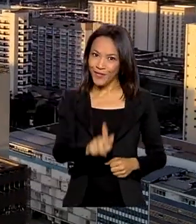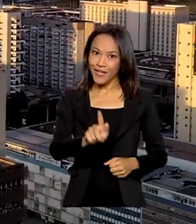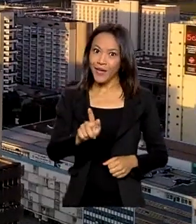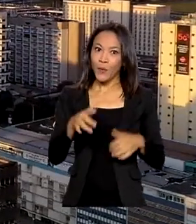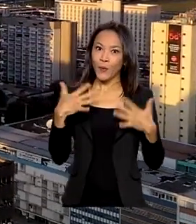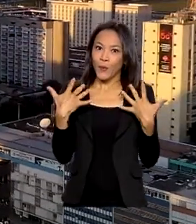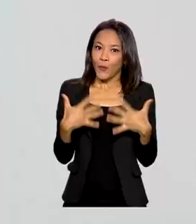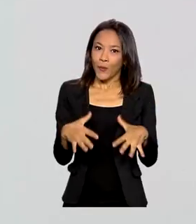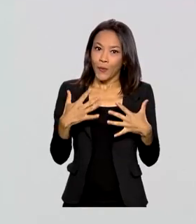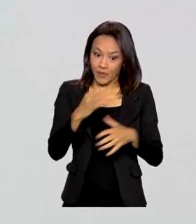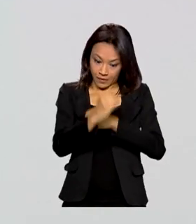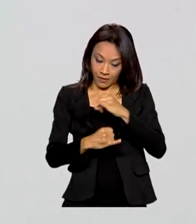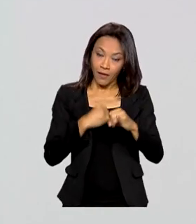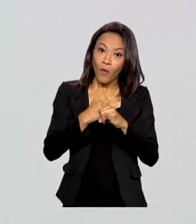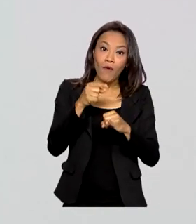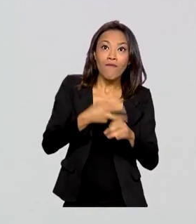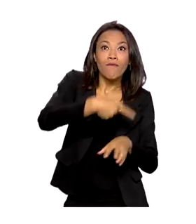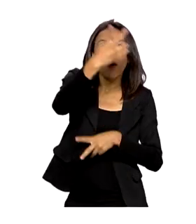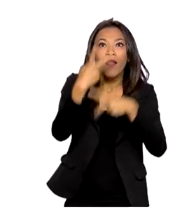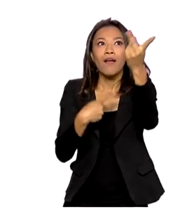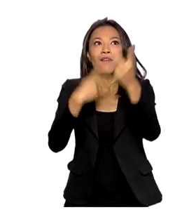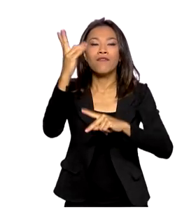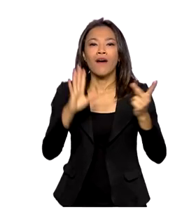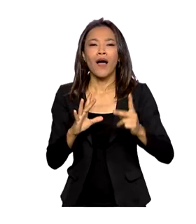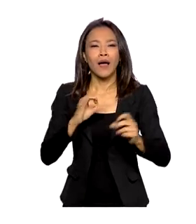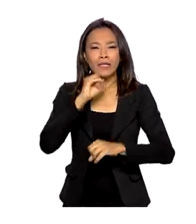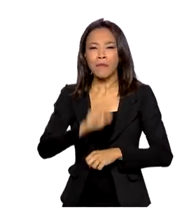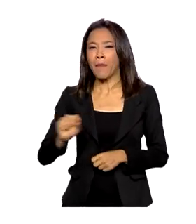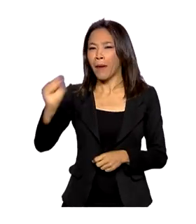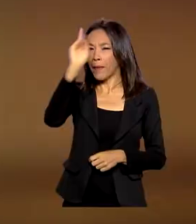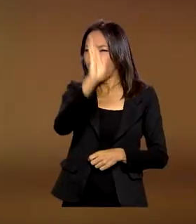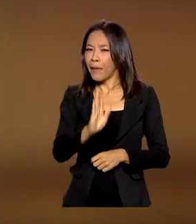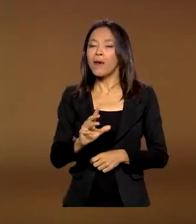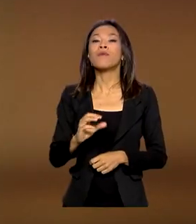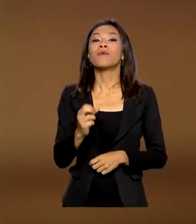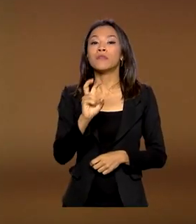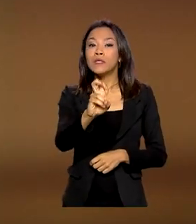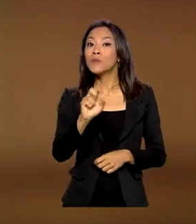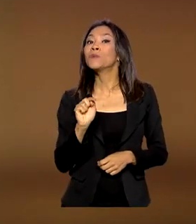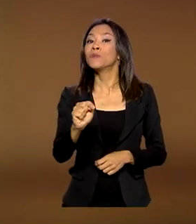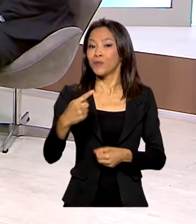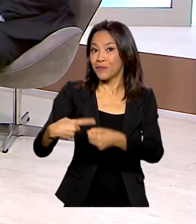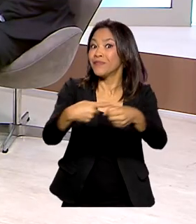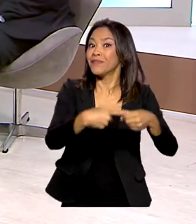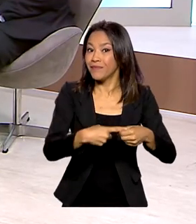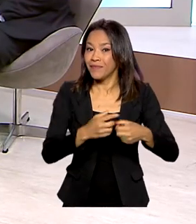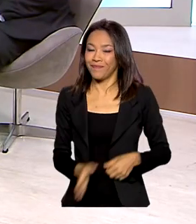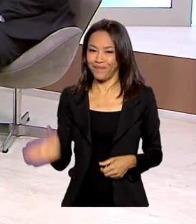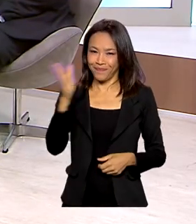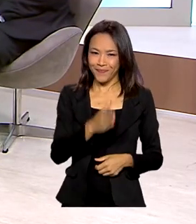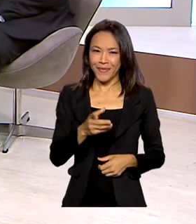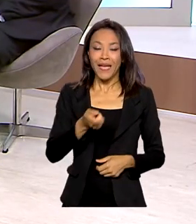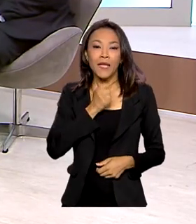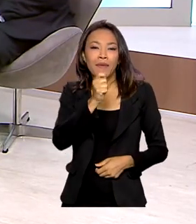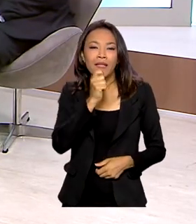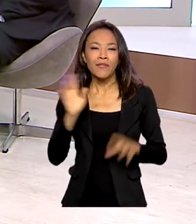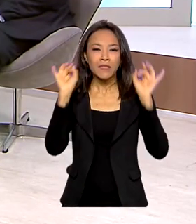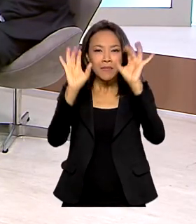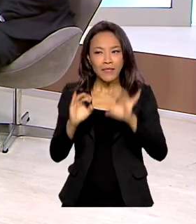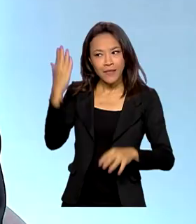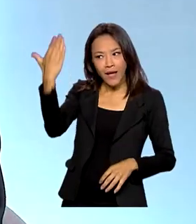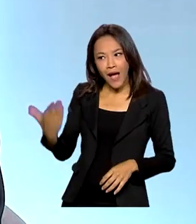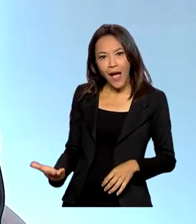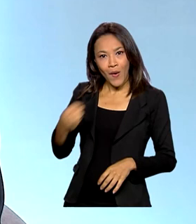quinta geração da internet vai levar integração digital para mais de 5 mil municípios. E na entrevista especial com